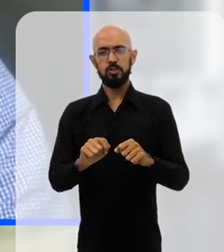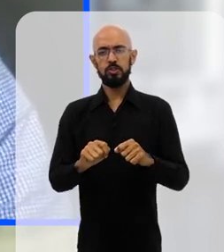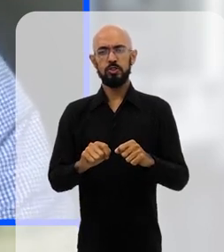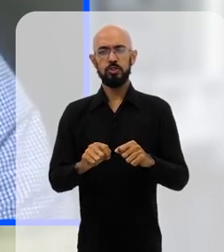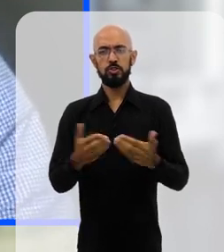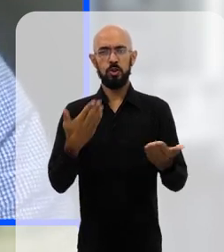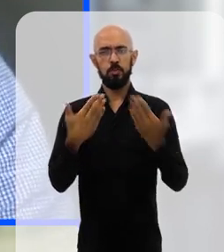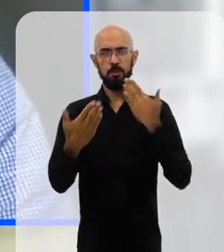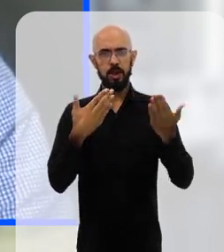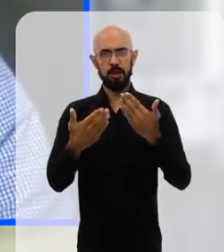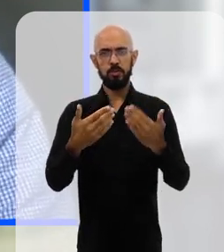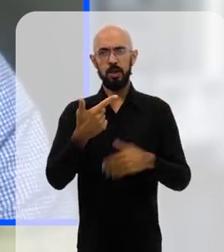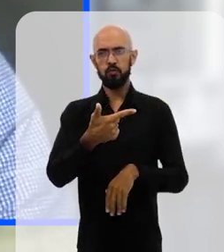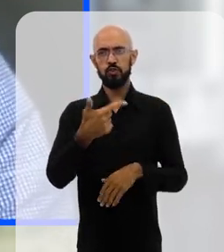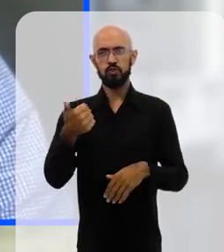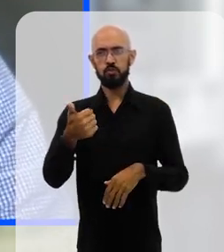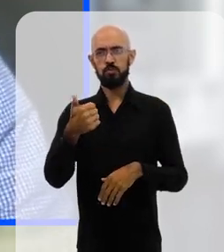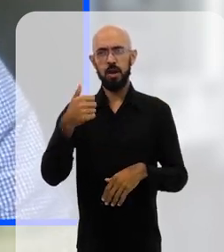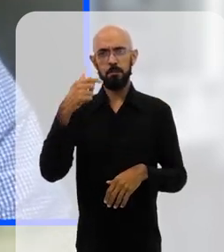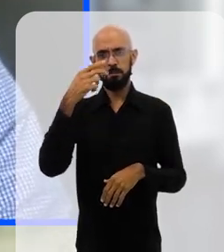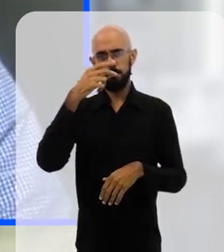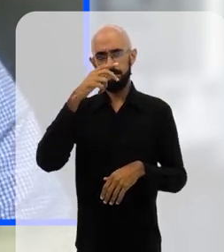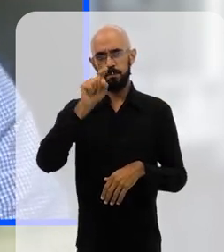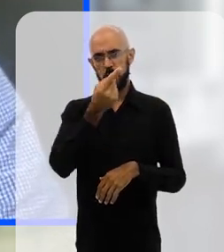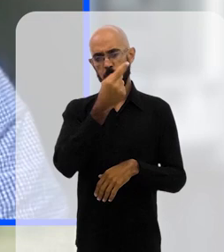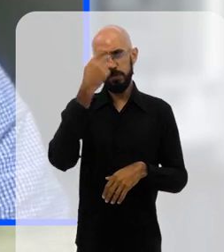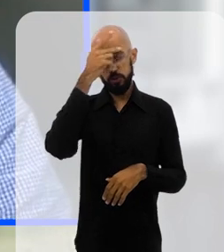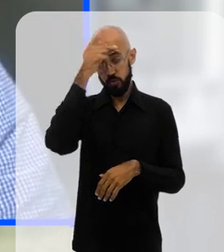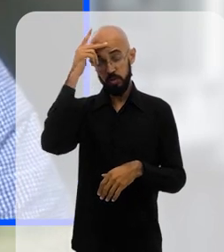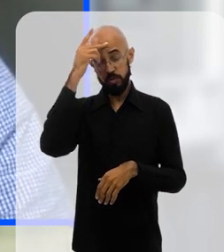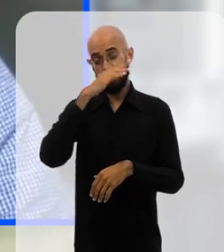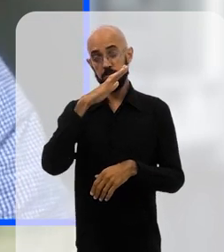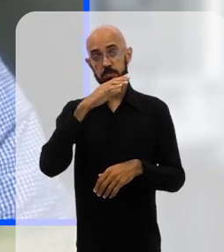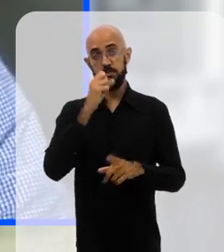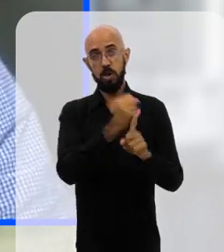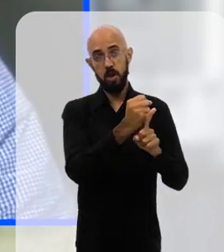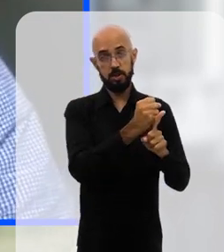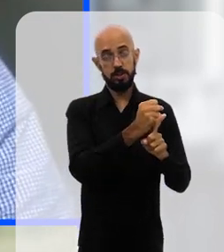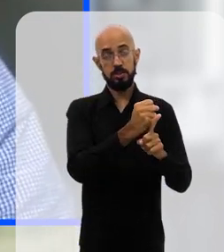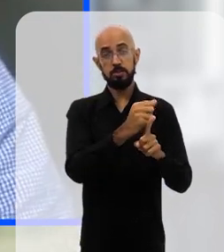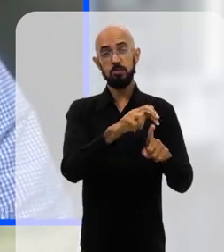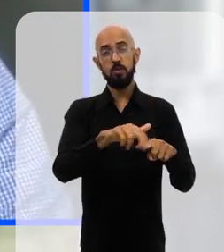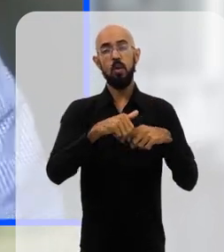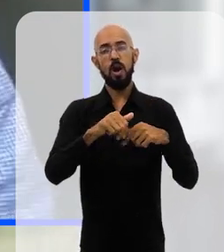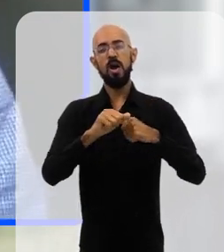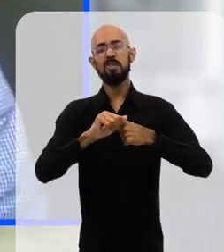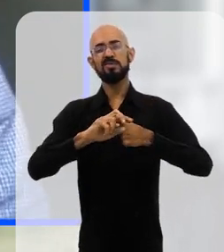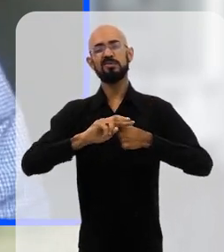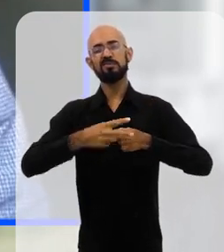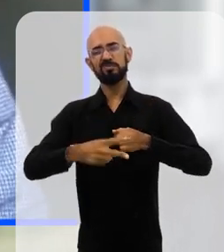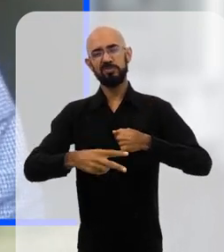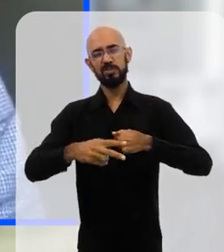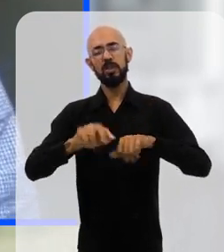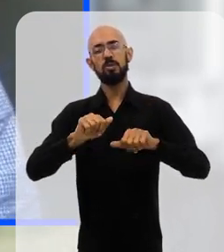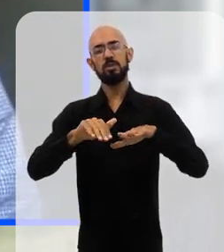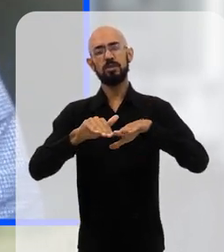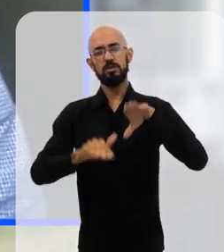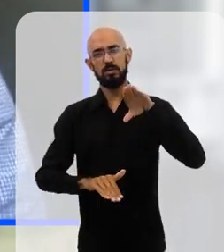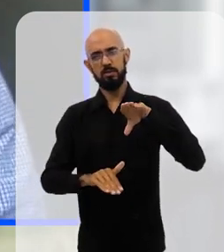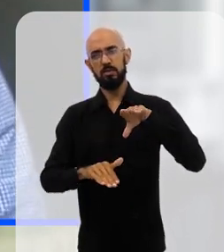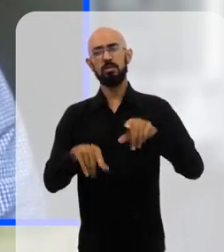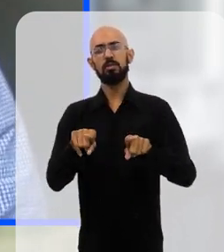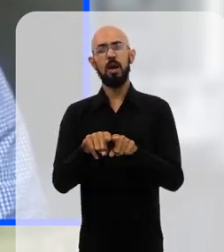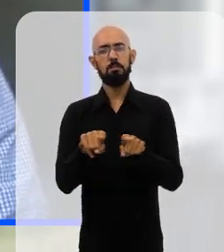anteriormente de 21 mil pessoas mortas por dia pelos efeitos das desigualdades, então esse tipo de desigualdade